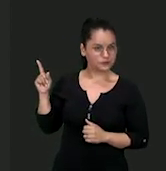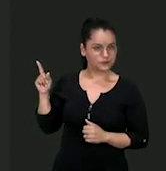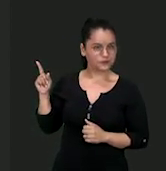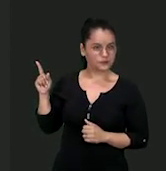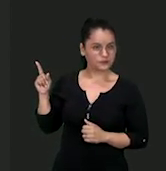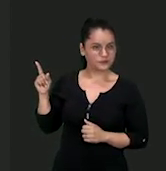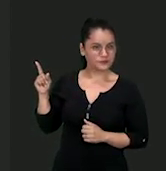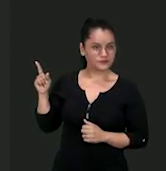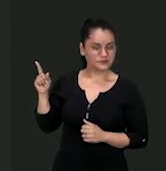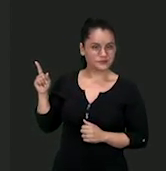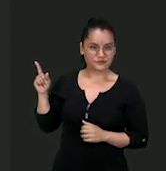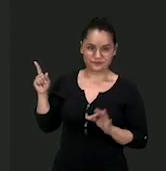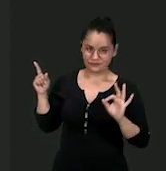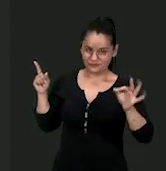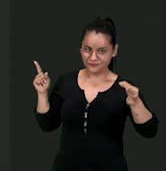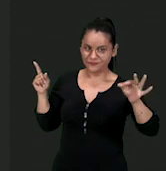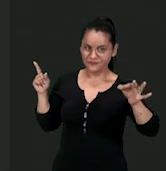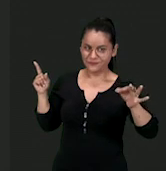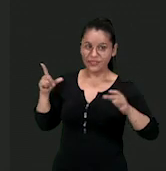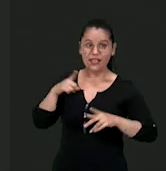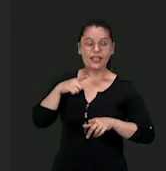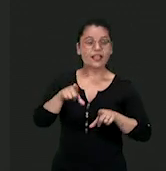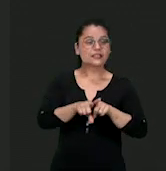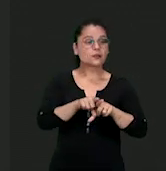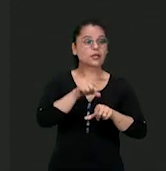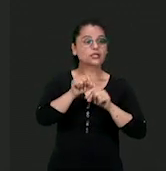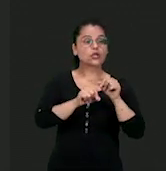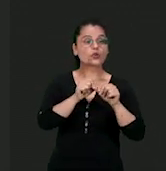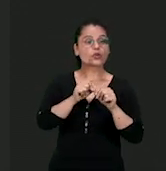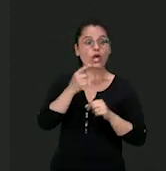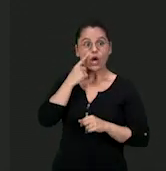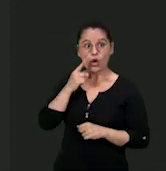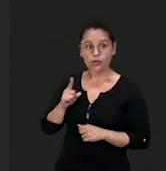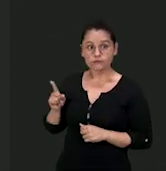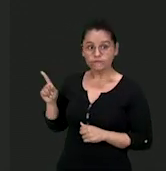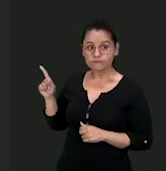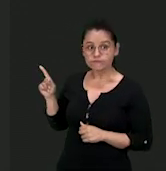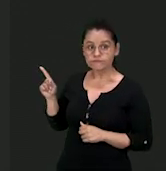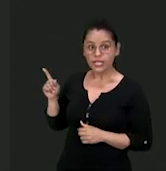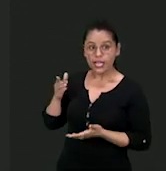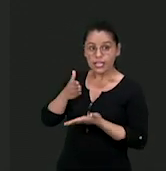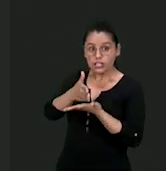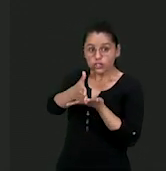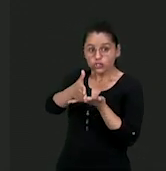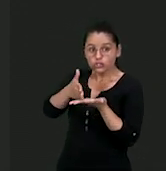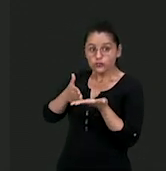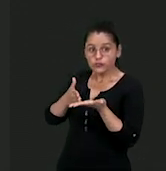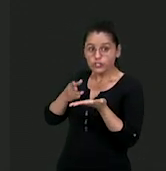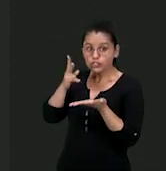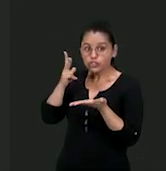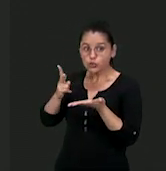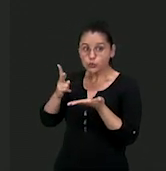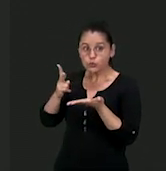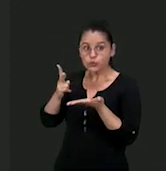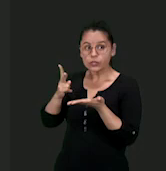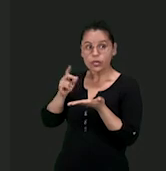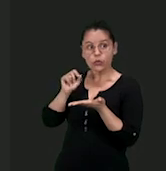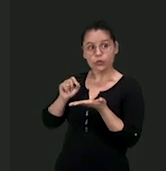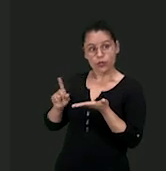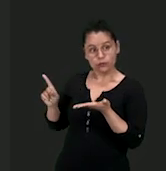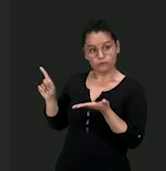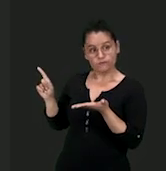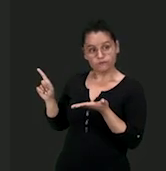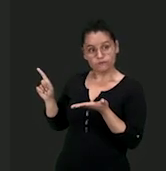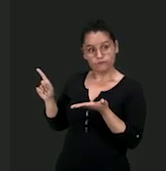equipe B, tá certo? Eu tenho também essa linha aqui, ó, que divide a quadra em duas. Aqui